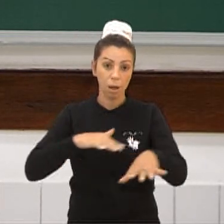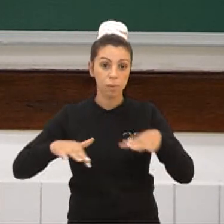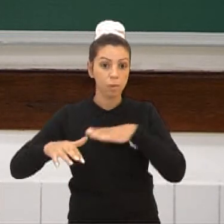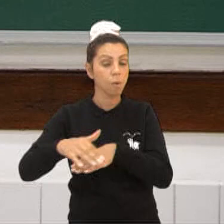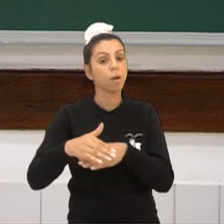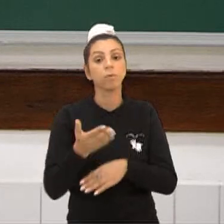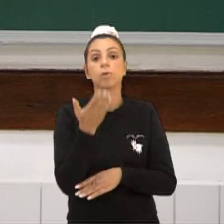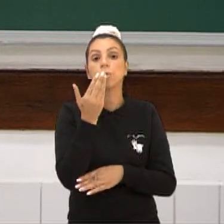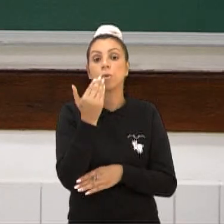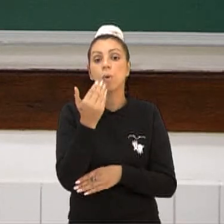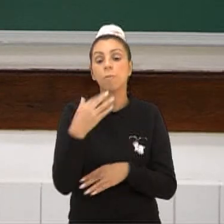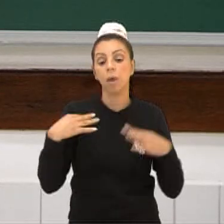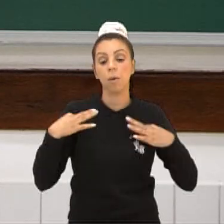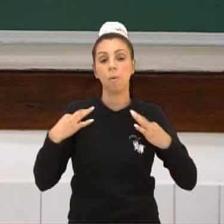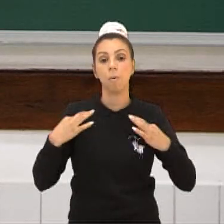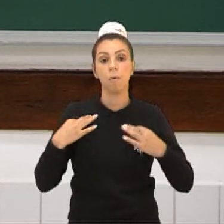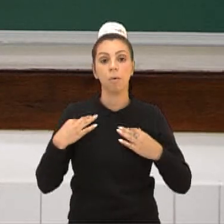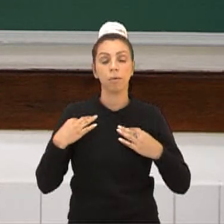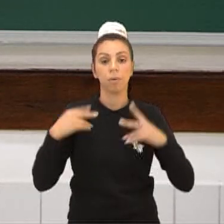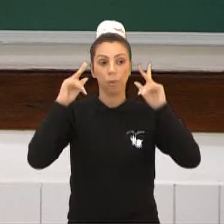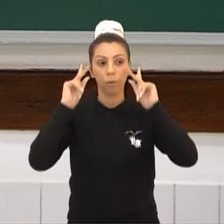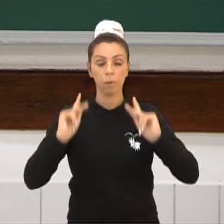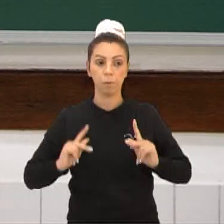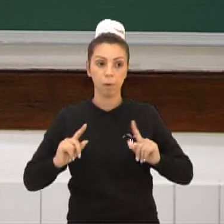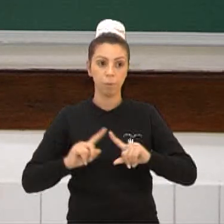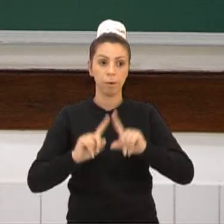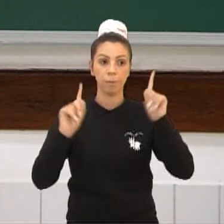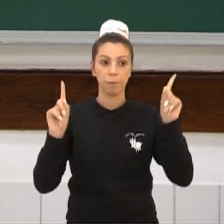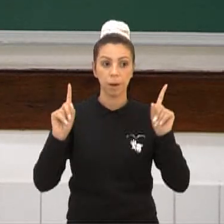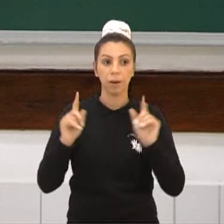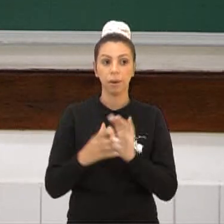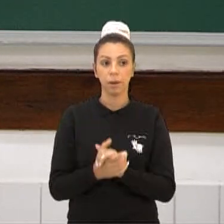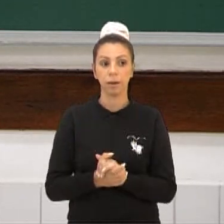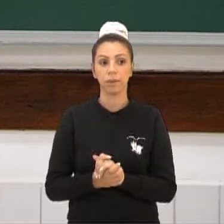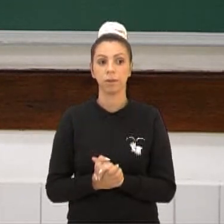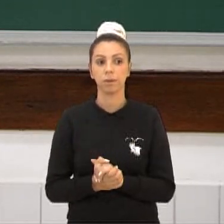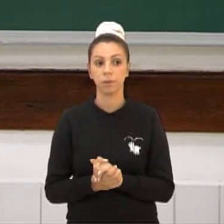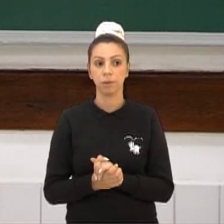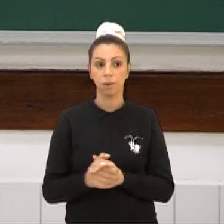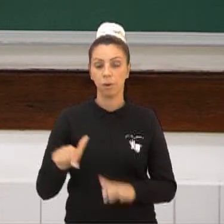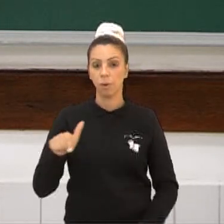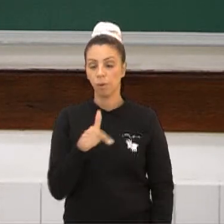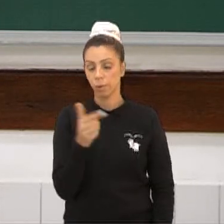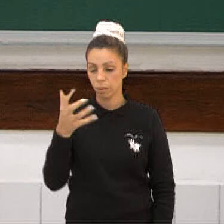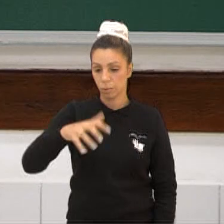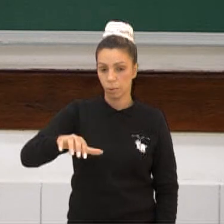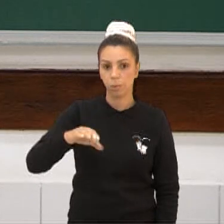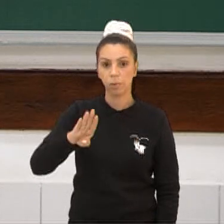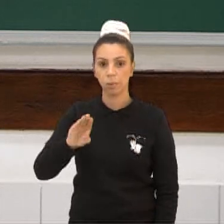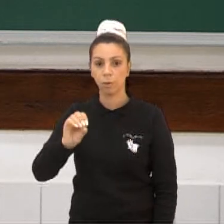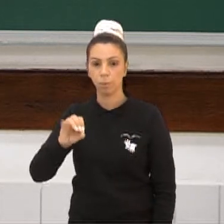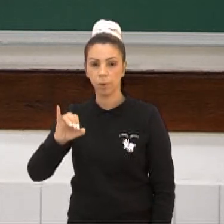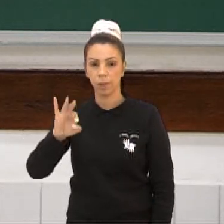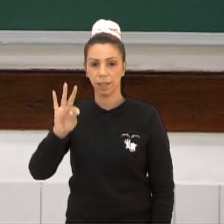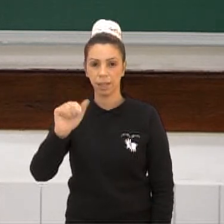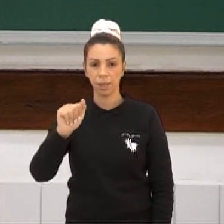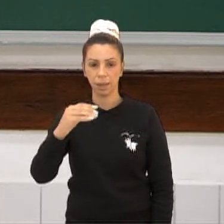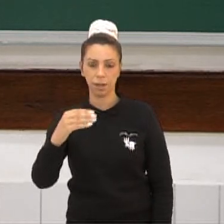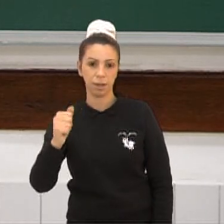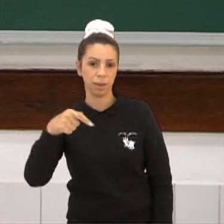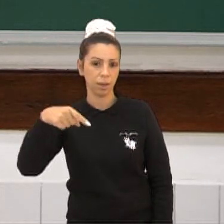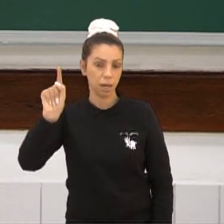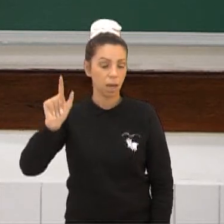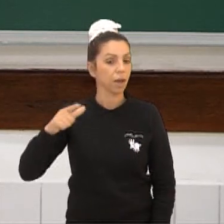humana. Só que os goitacás, os goitacás, por serem diferentes, eles eram índios muito rudes, muito fortes, muito